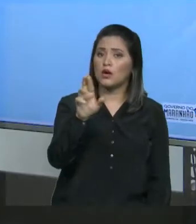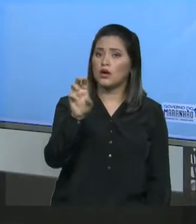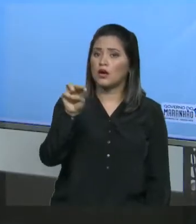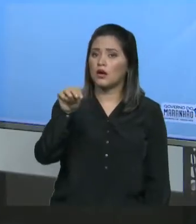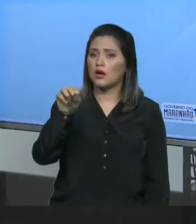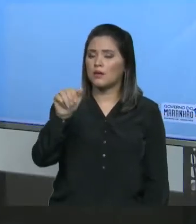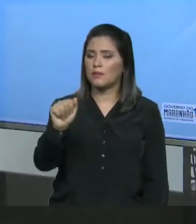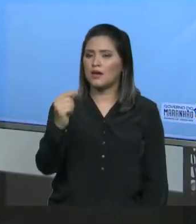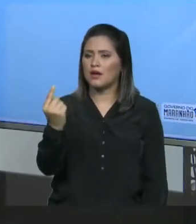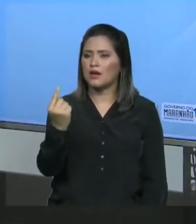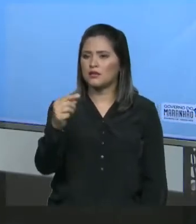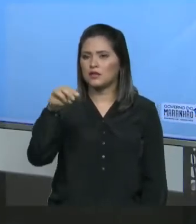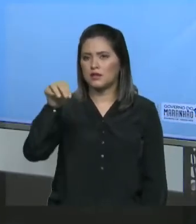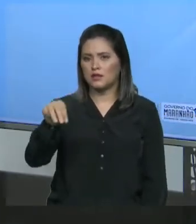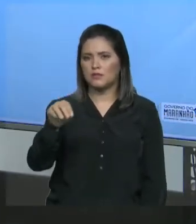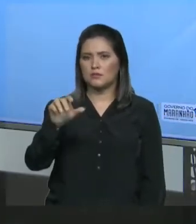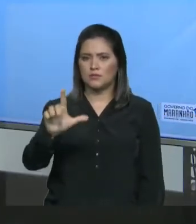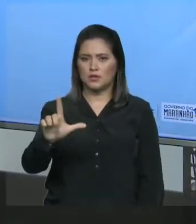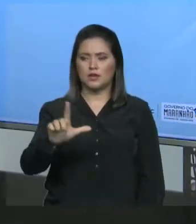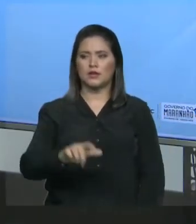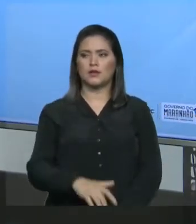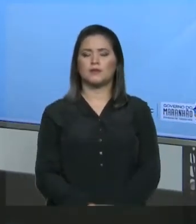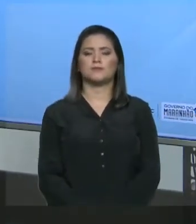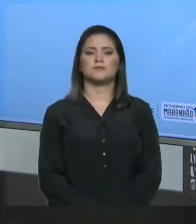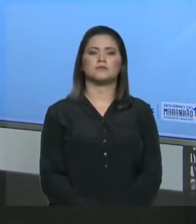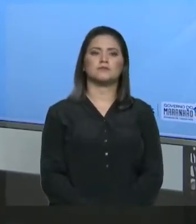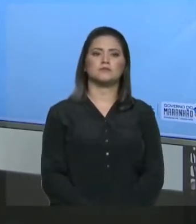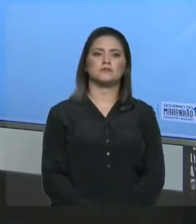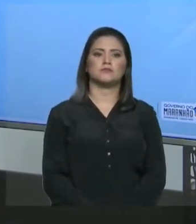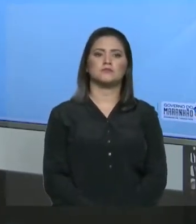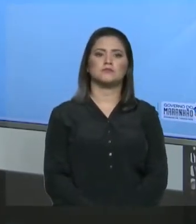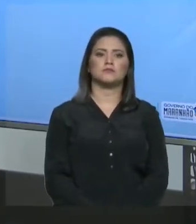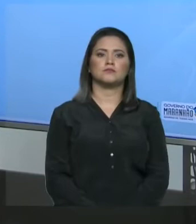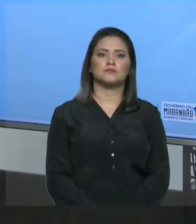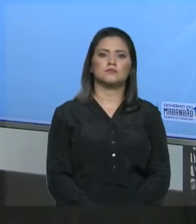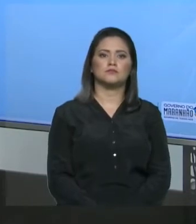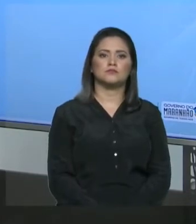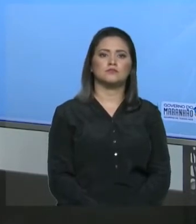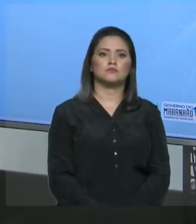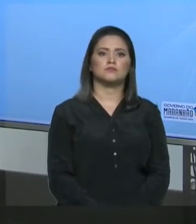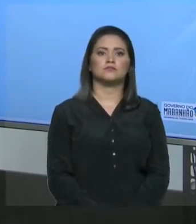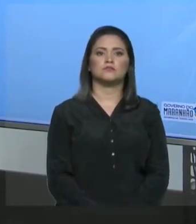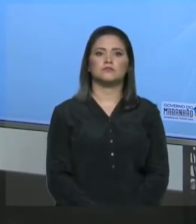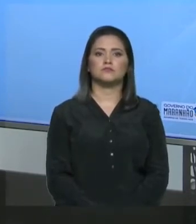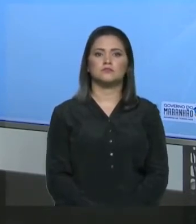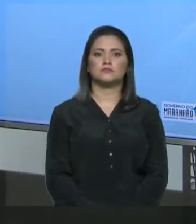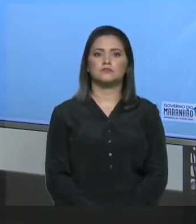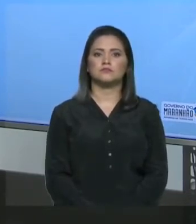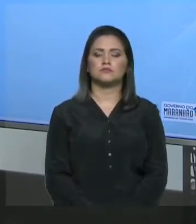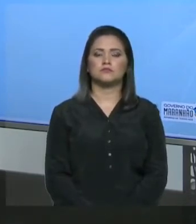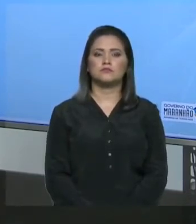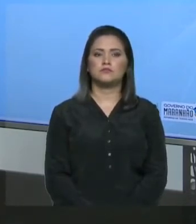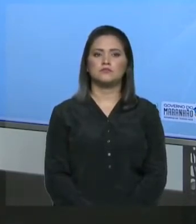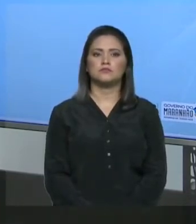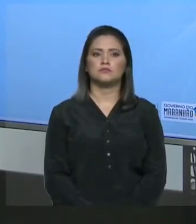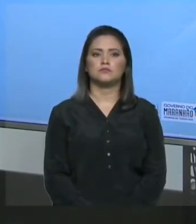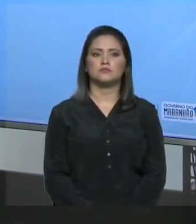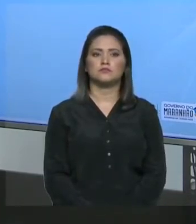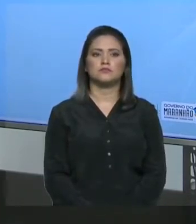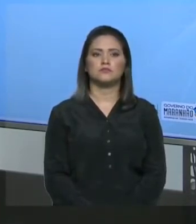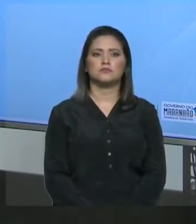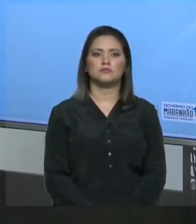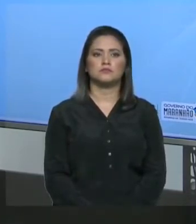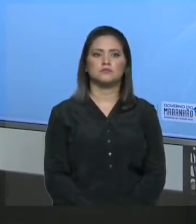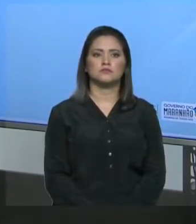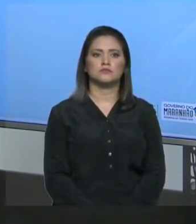água, ok? O volume é de 1 ml. Tudo bem? Bom, se é 1 grama